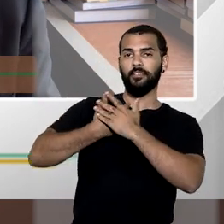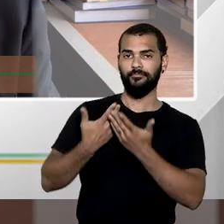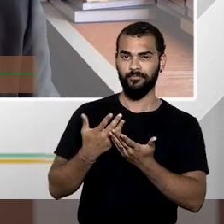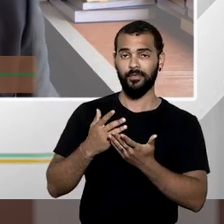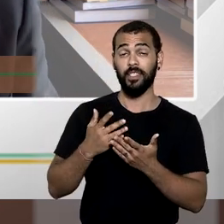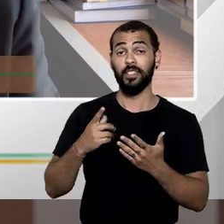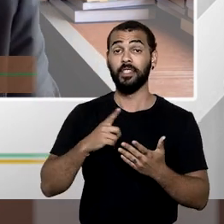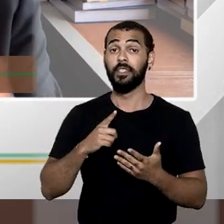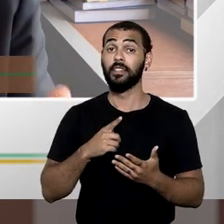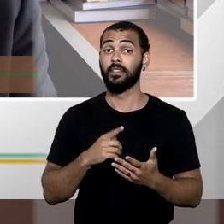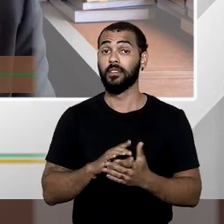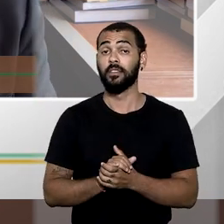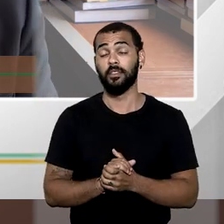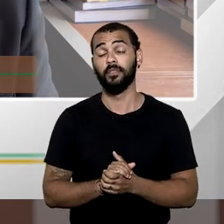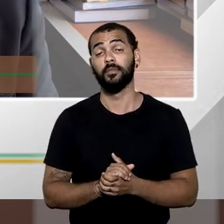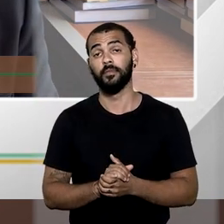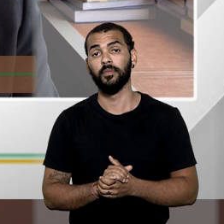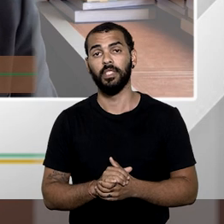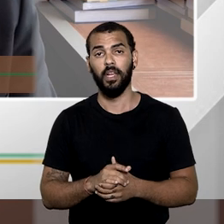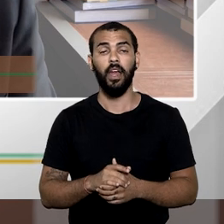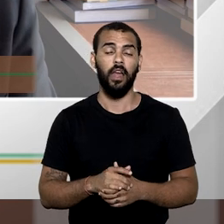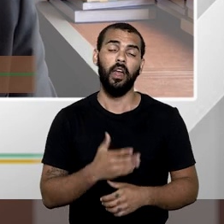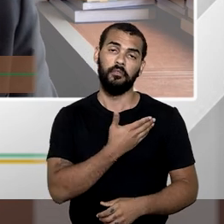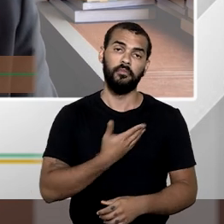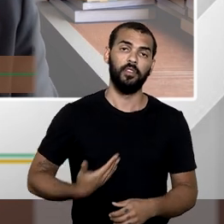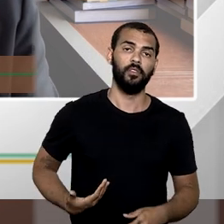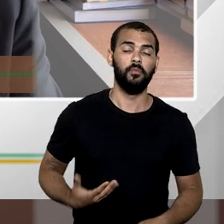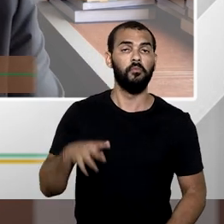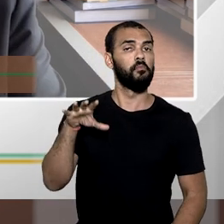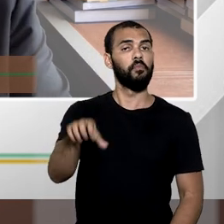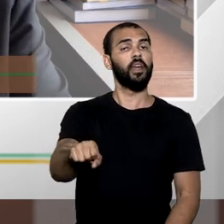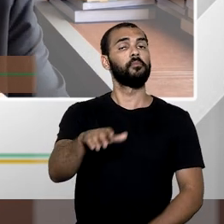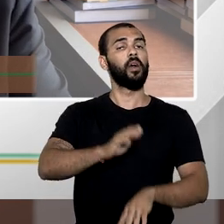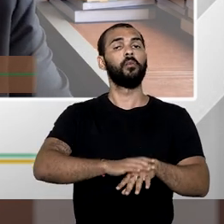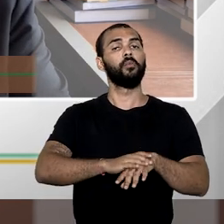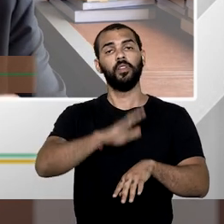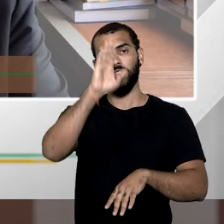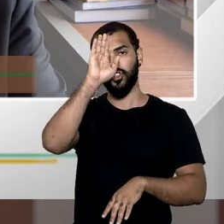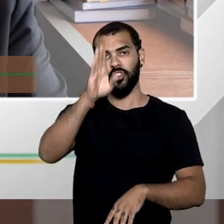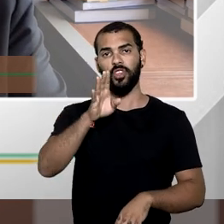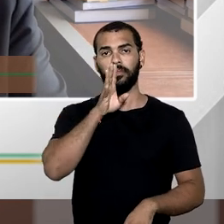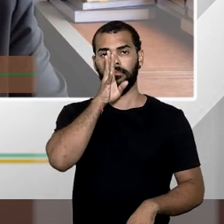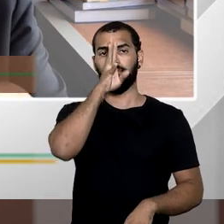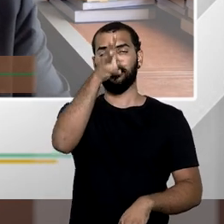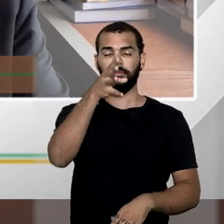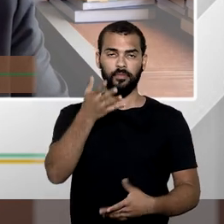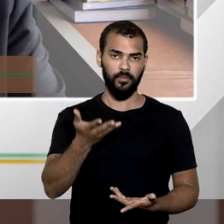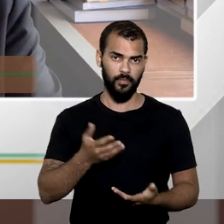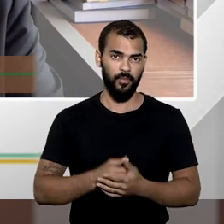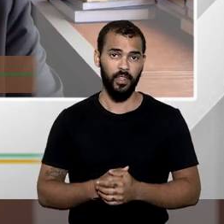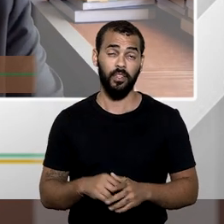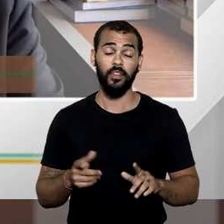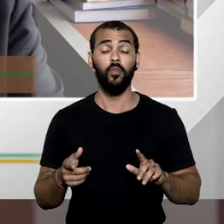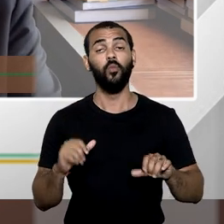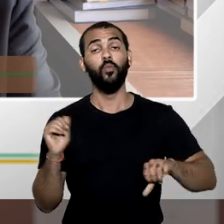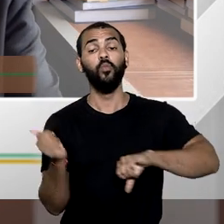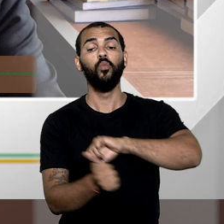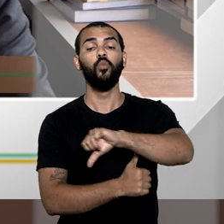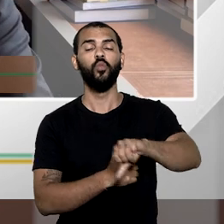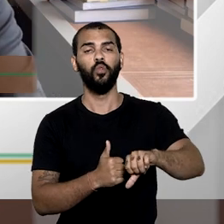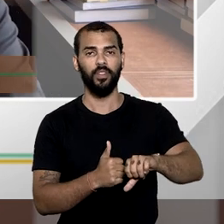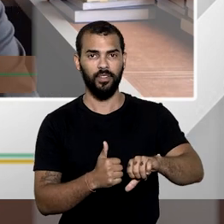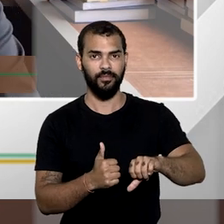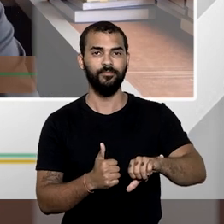apossamento, uma situação de fato pela administração pública e se inverte, portanto, a relação jurídica e processual.